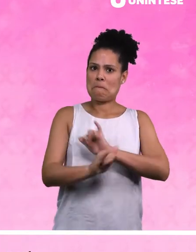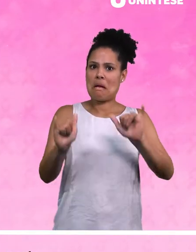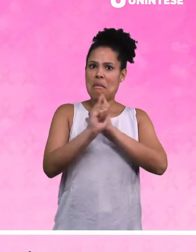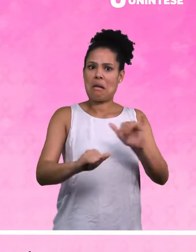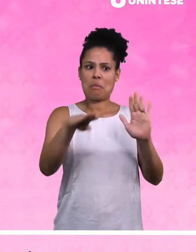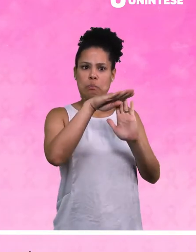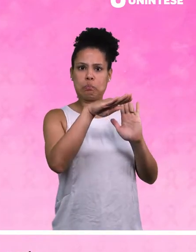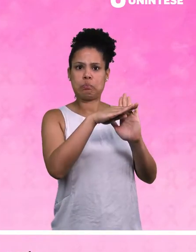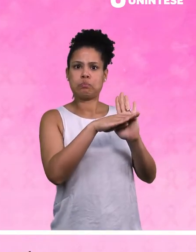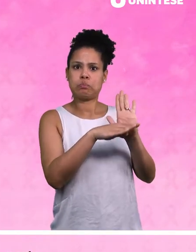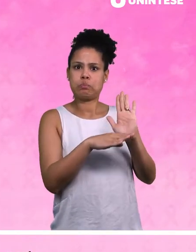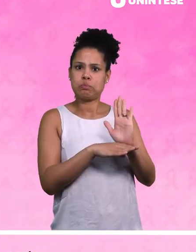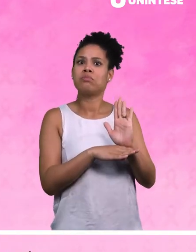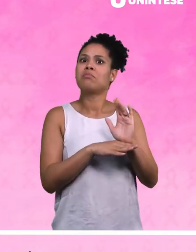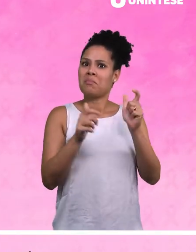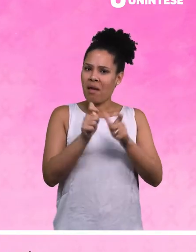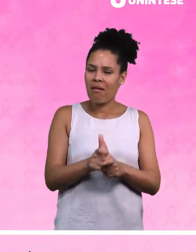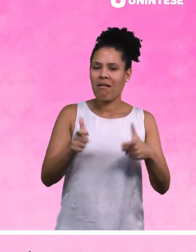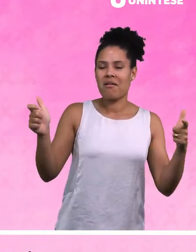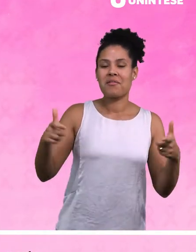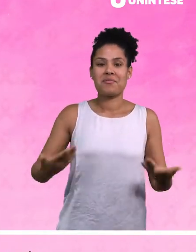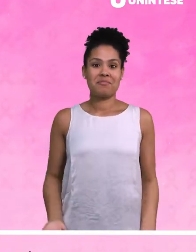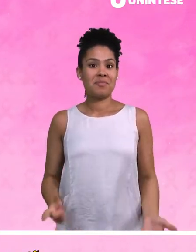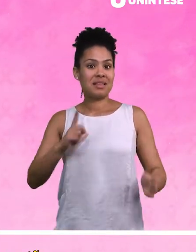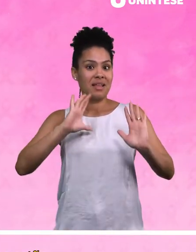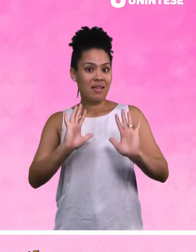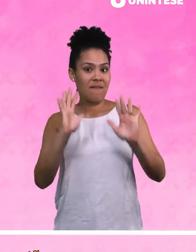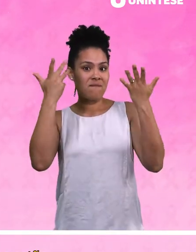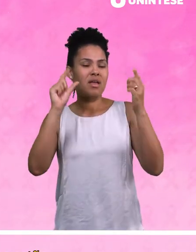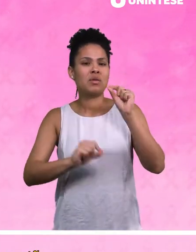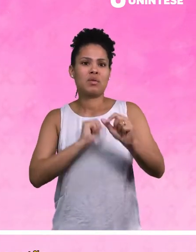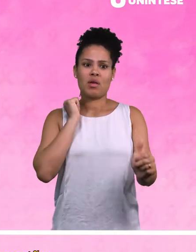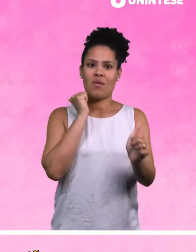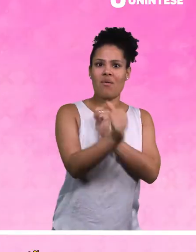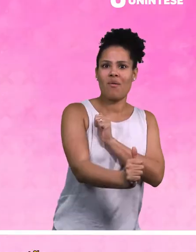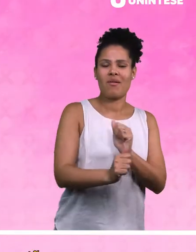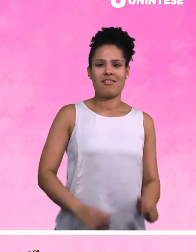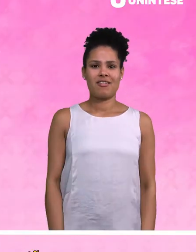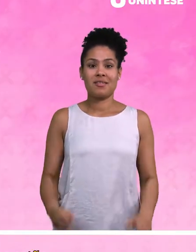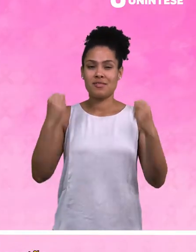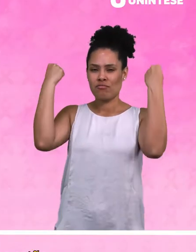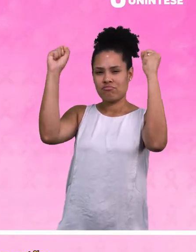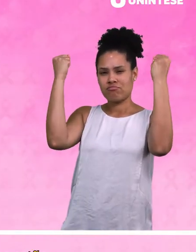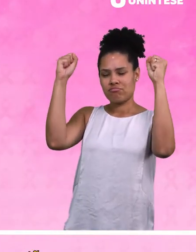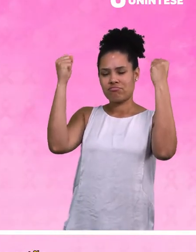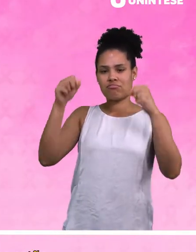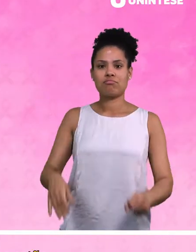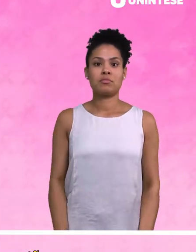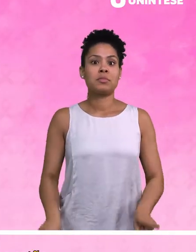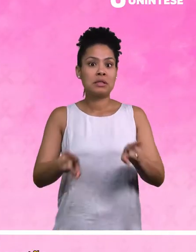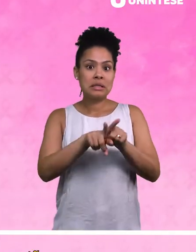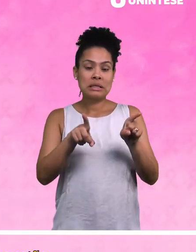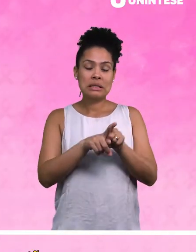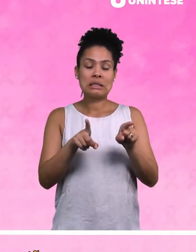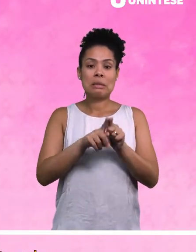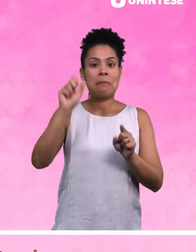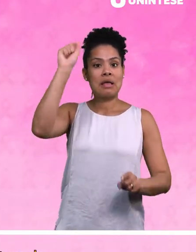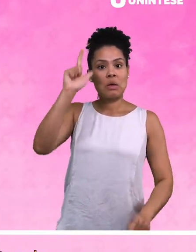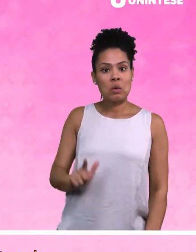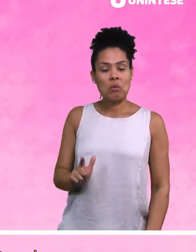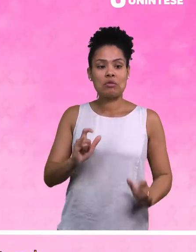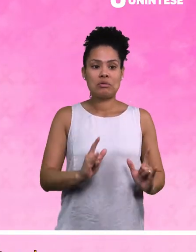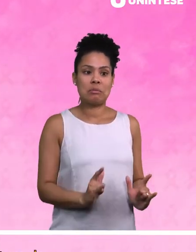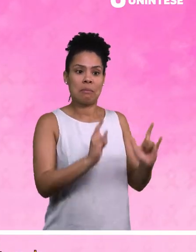uma intensa programação em grande parte das regiões do país. Dentro dos eventos mais frequentes estão corridas, atividades físicas,